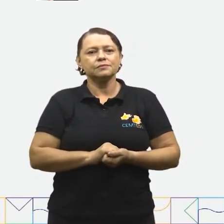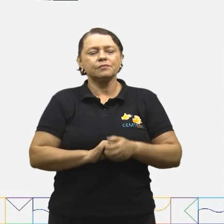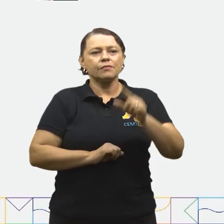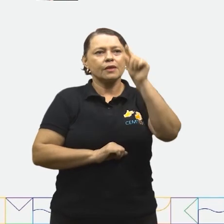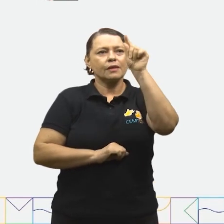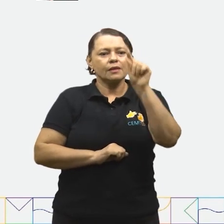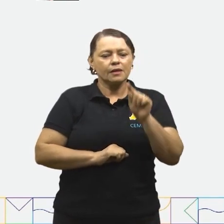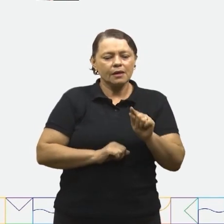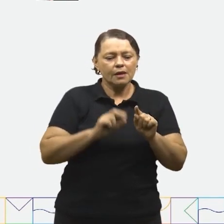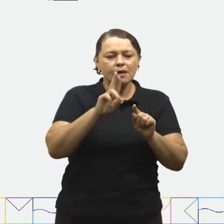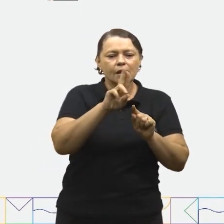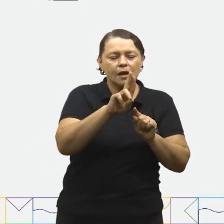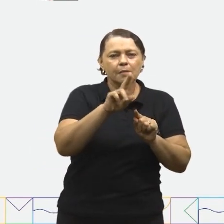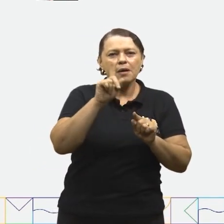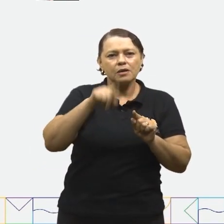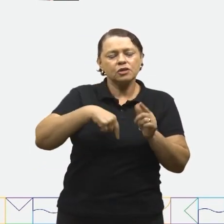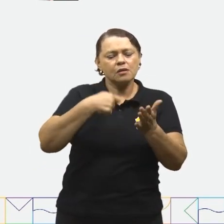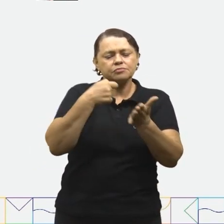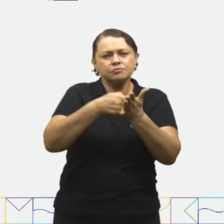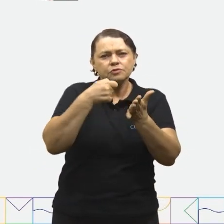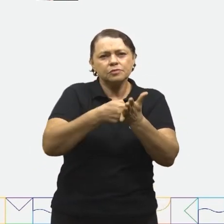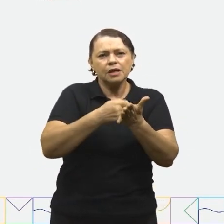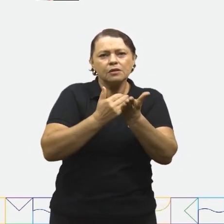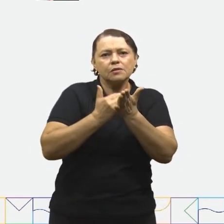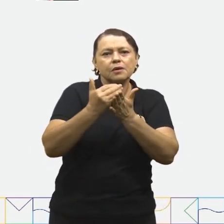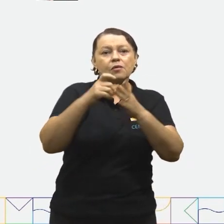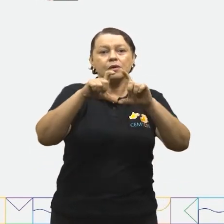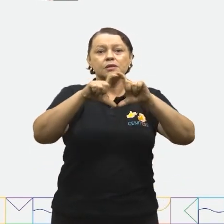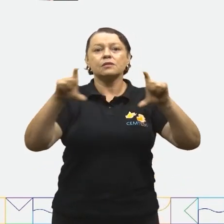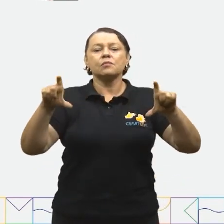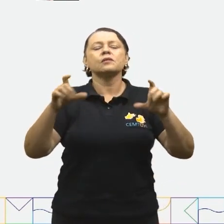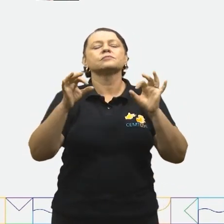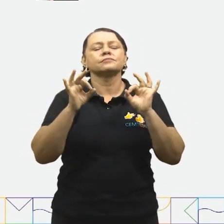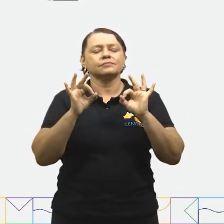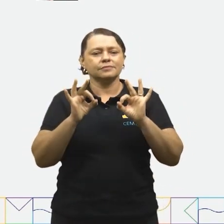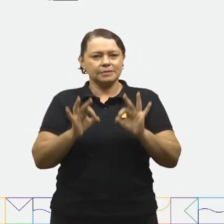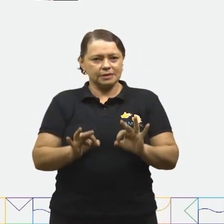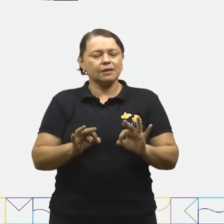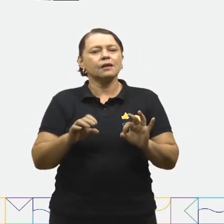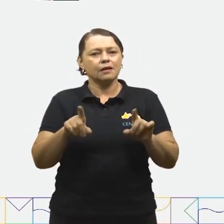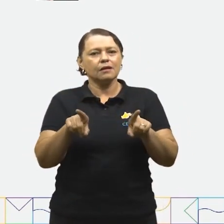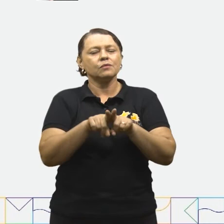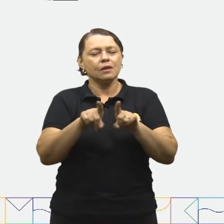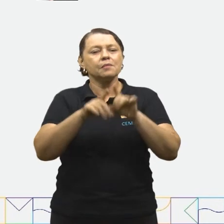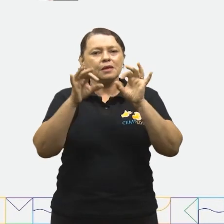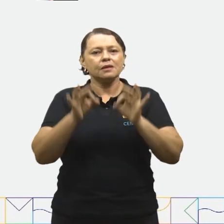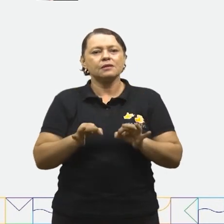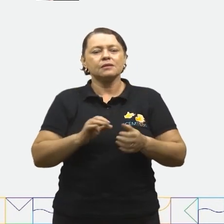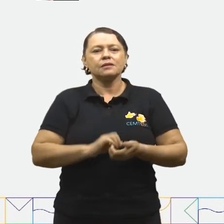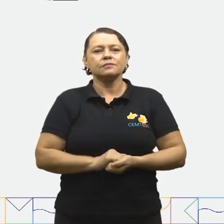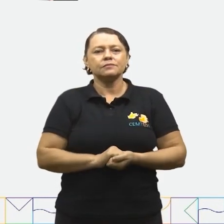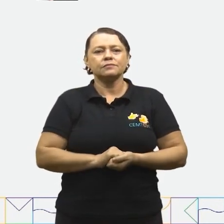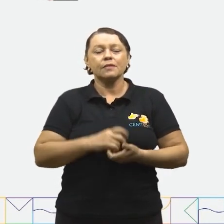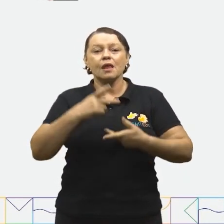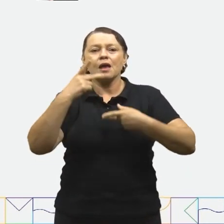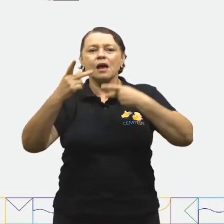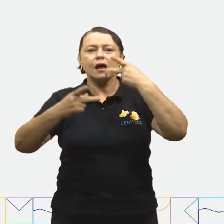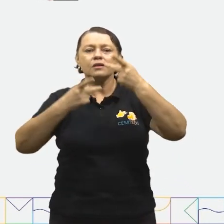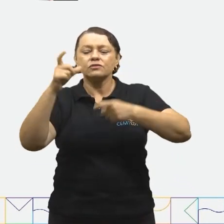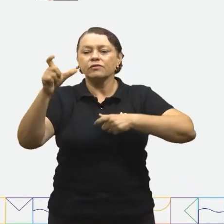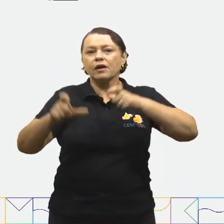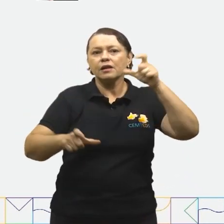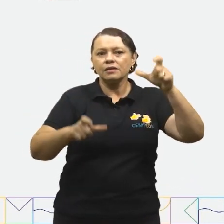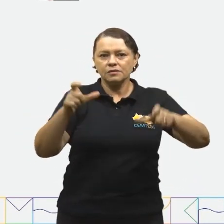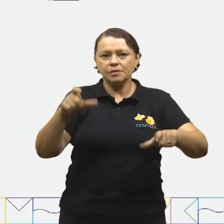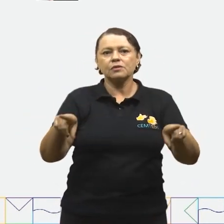é obrigatória na abertura de um parágrafo. Isso mesmo, isso também é o correto. As falas das personagens